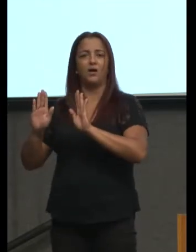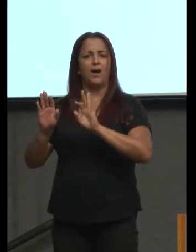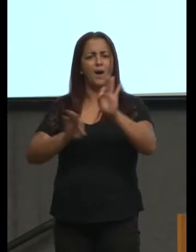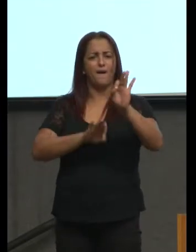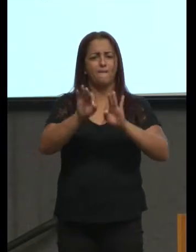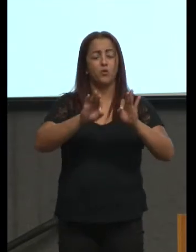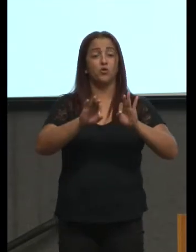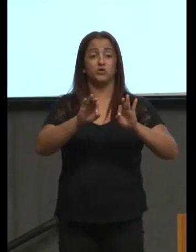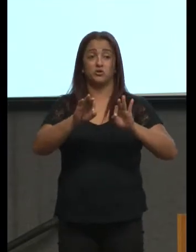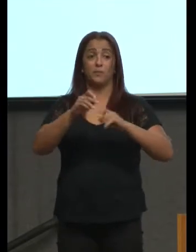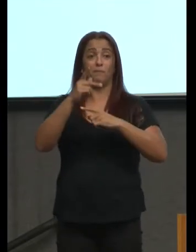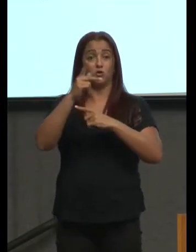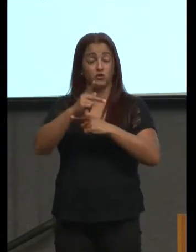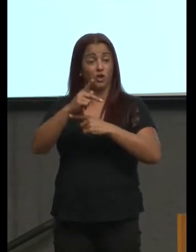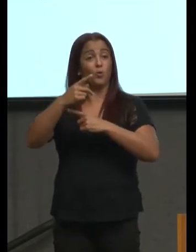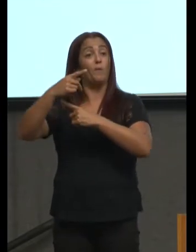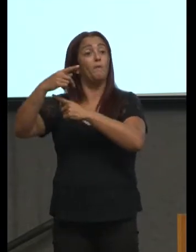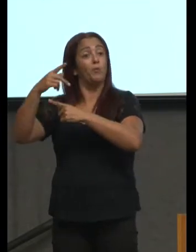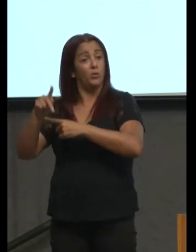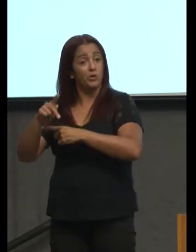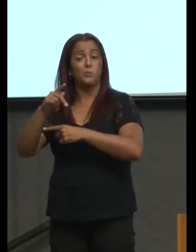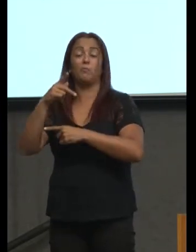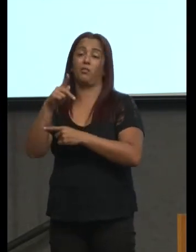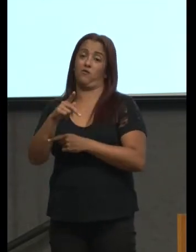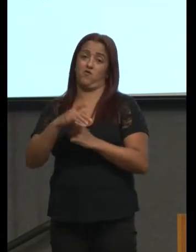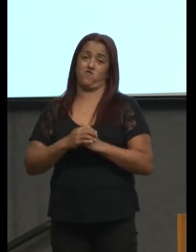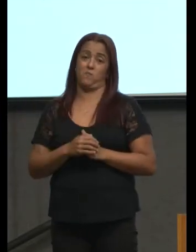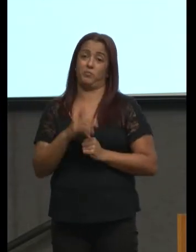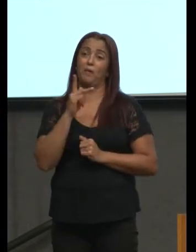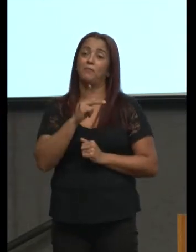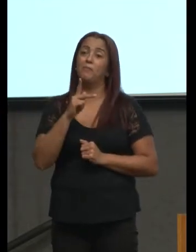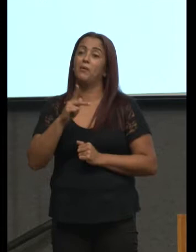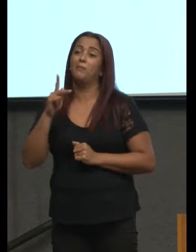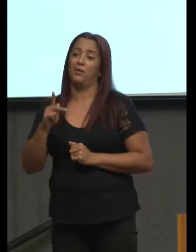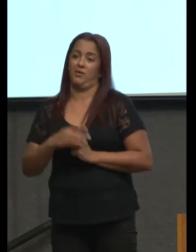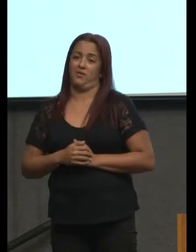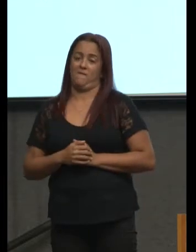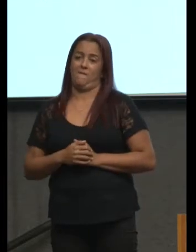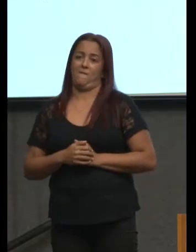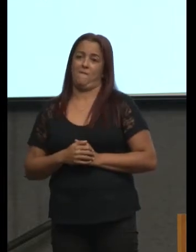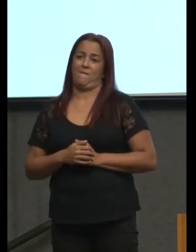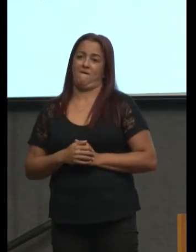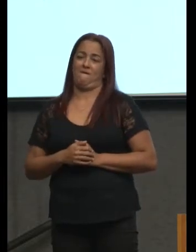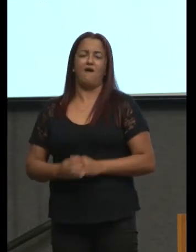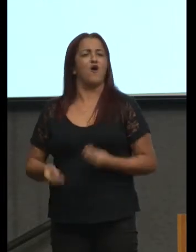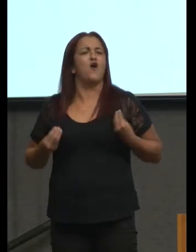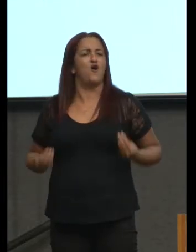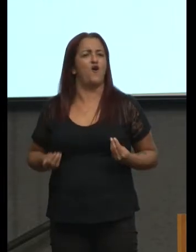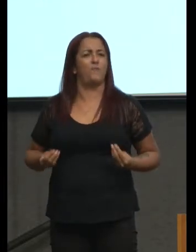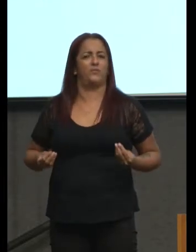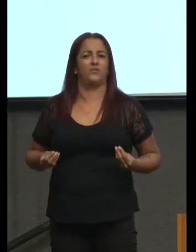desgraçado infelizmente que nós vivemos em termos de país e de educação etc